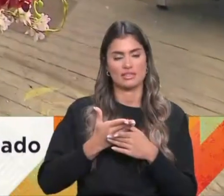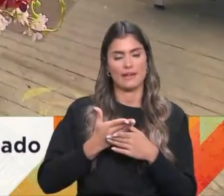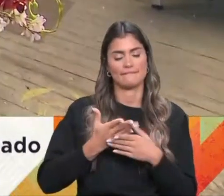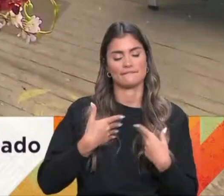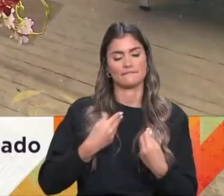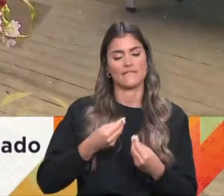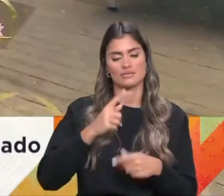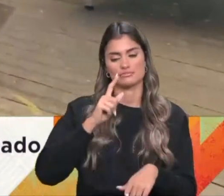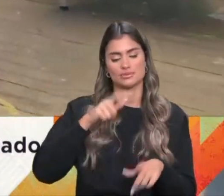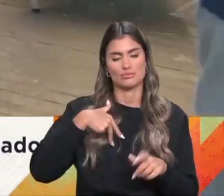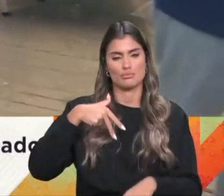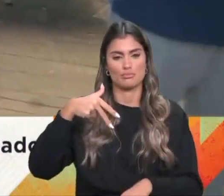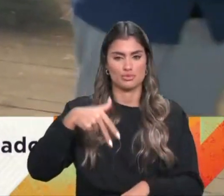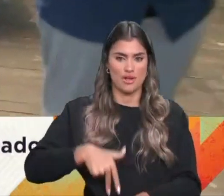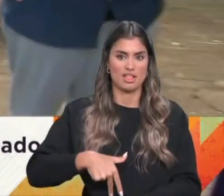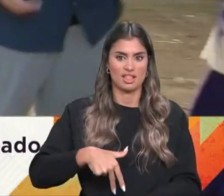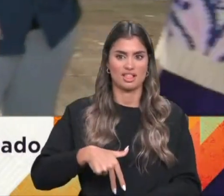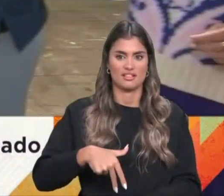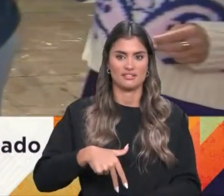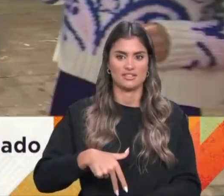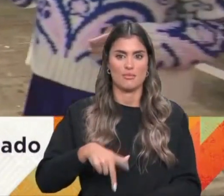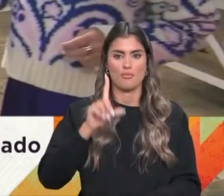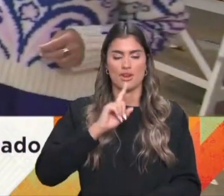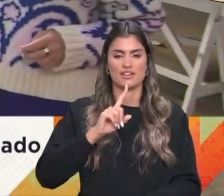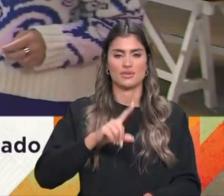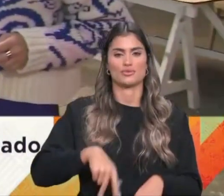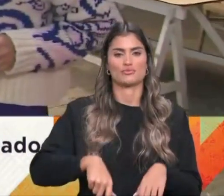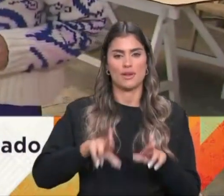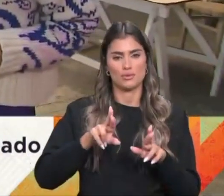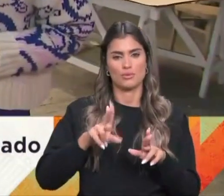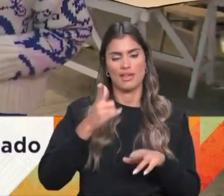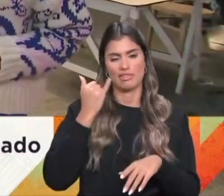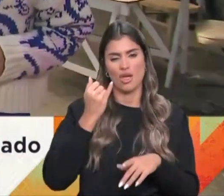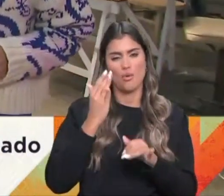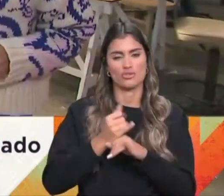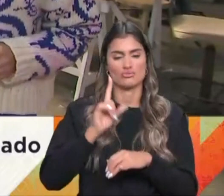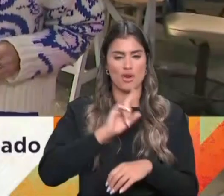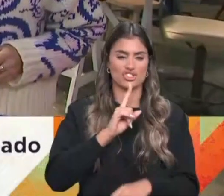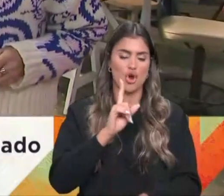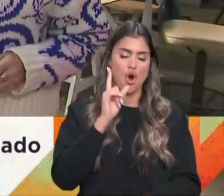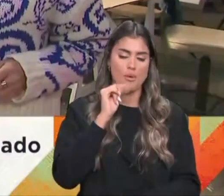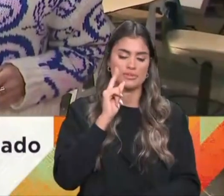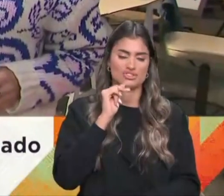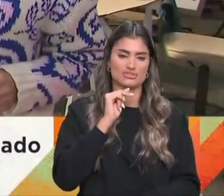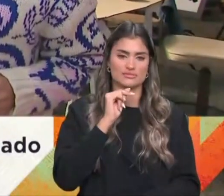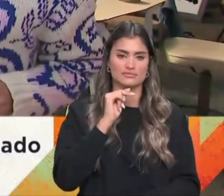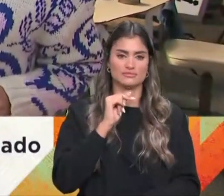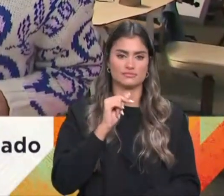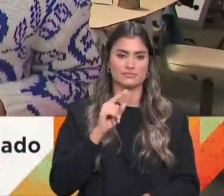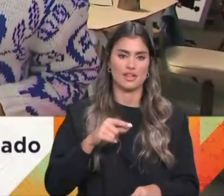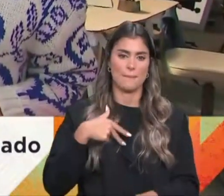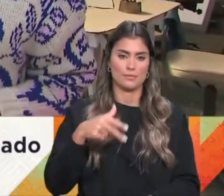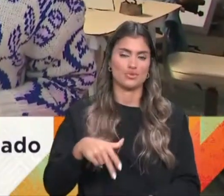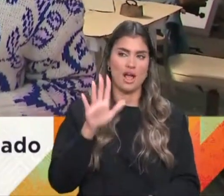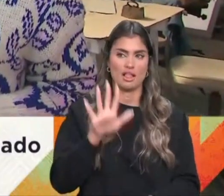mulher com força que espero que também continue a inspirar mulheres e homens em todo o país e esta